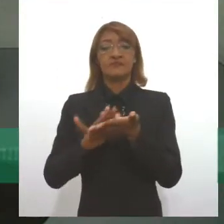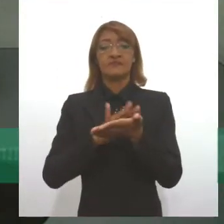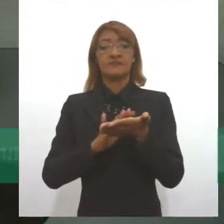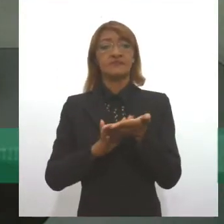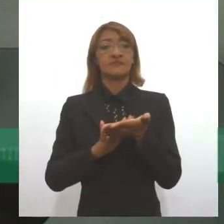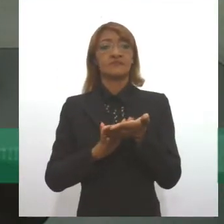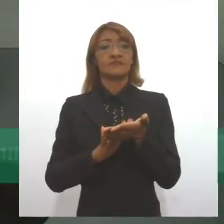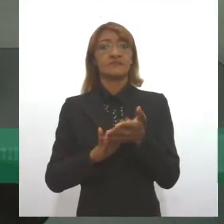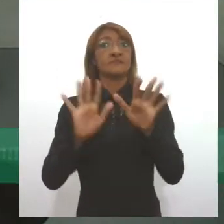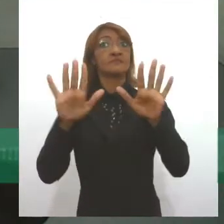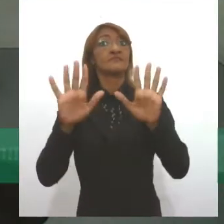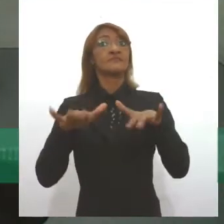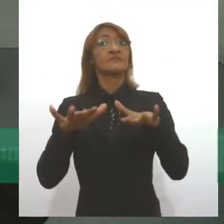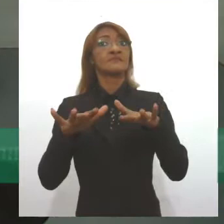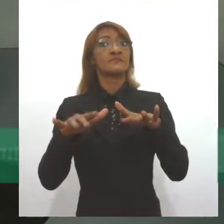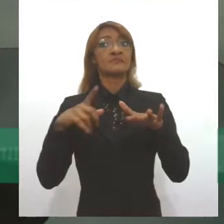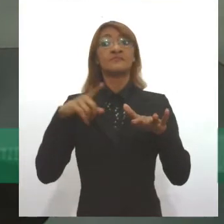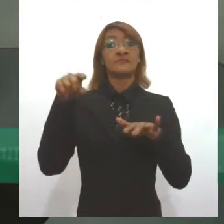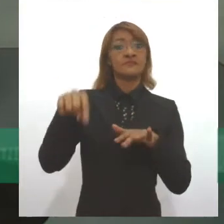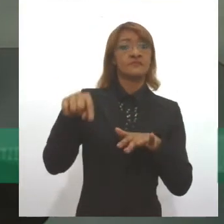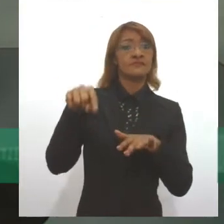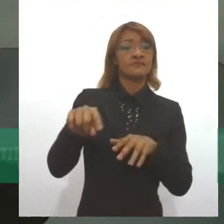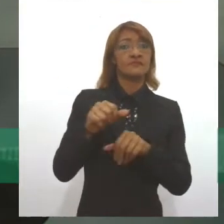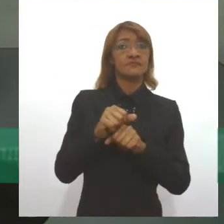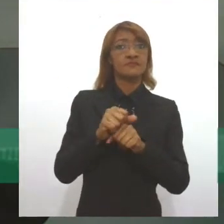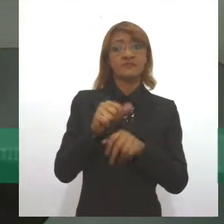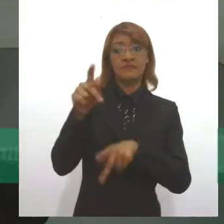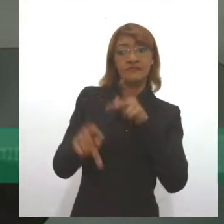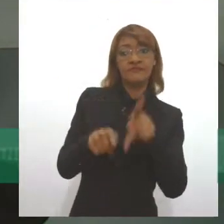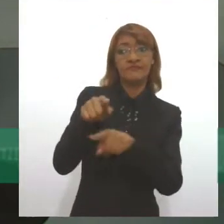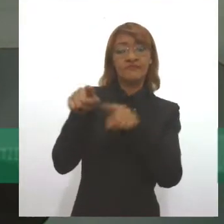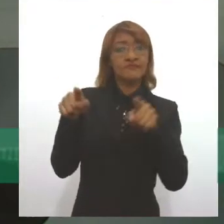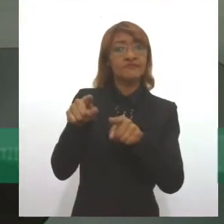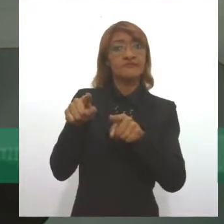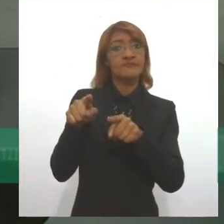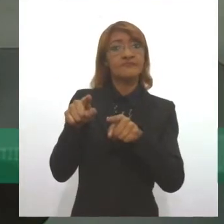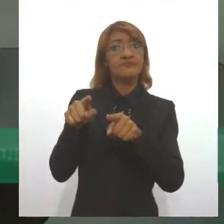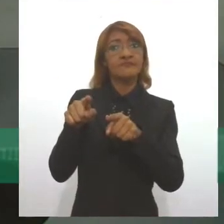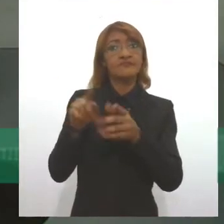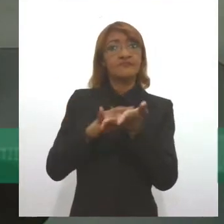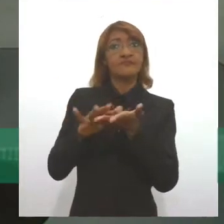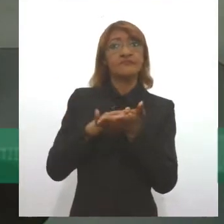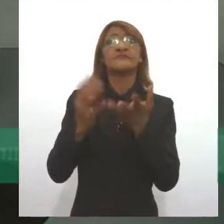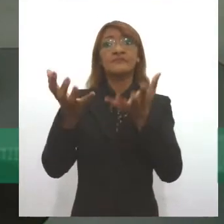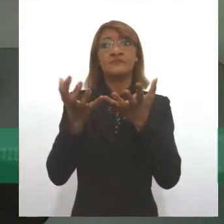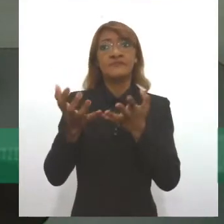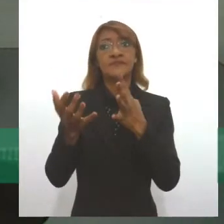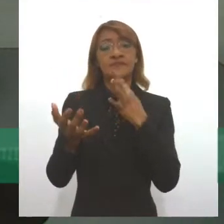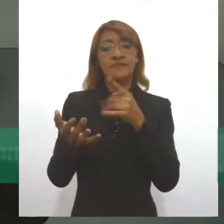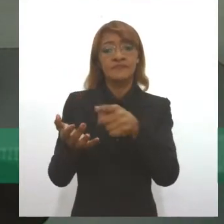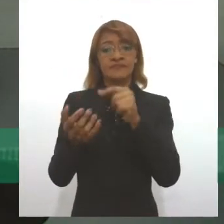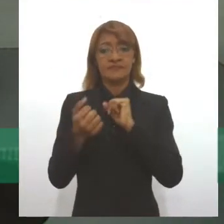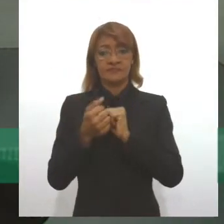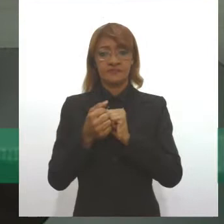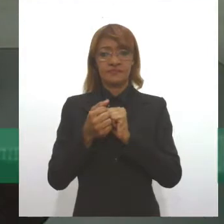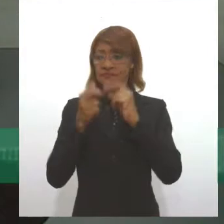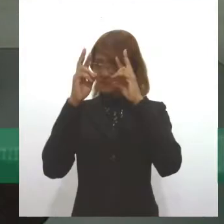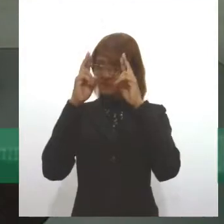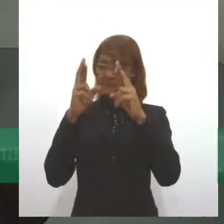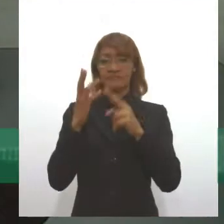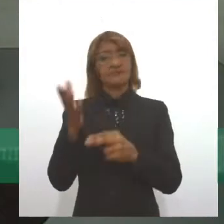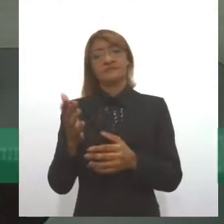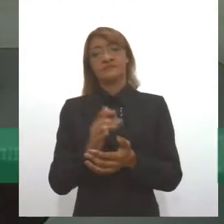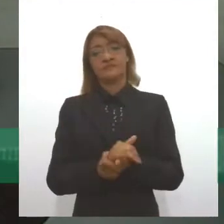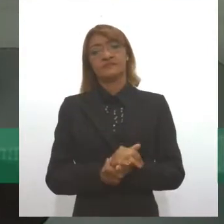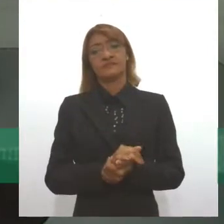chamar a atenção. Olha, nós temos em Sergipe população cigana. Nós queremos conhecer essa população, nós queremos respeitar essa população,